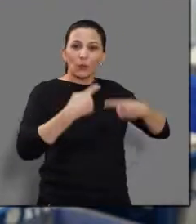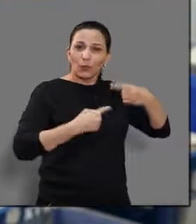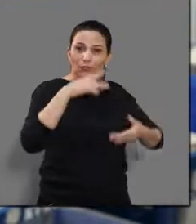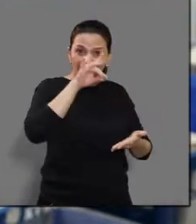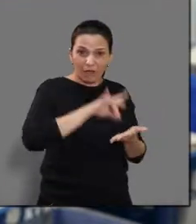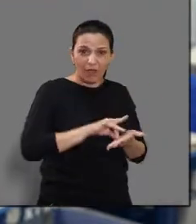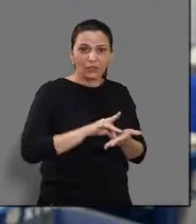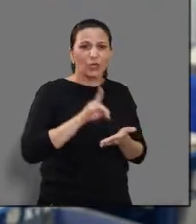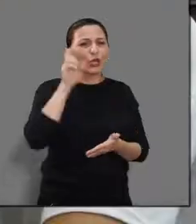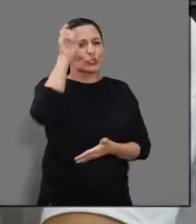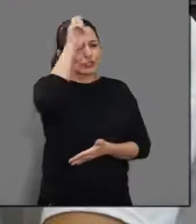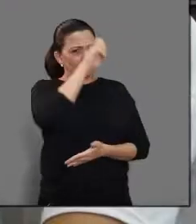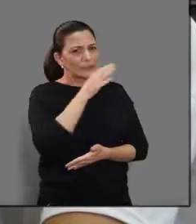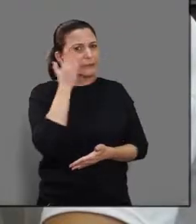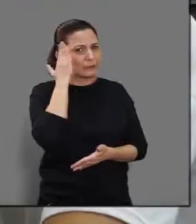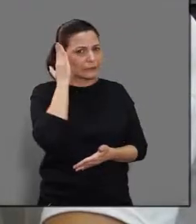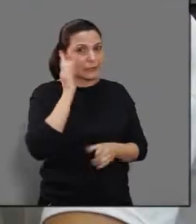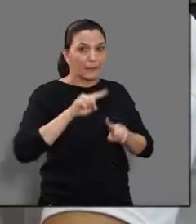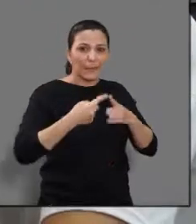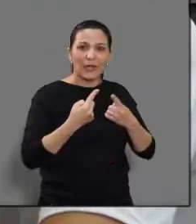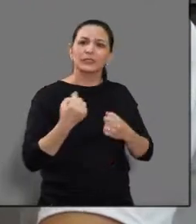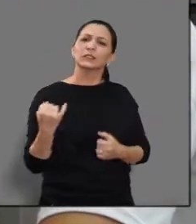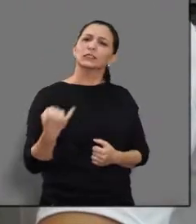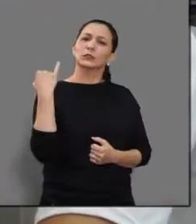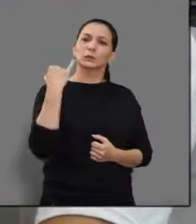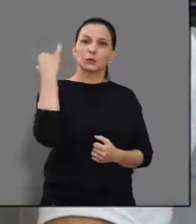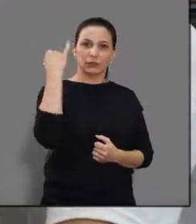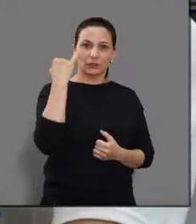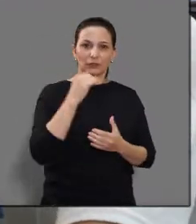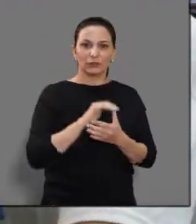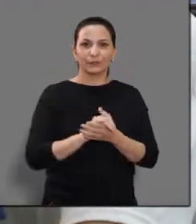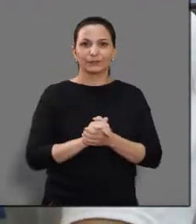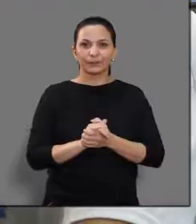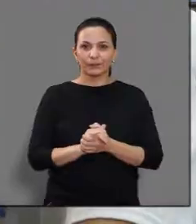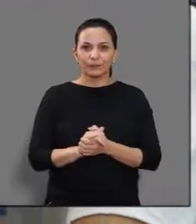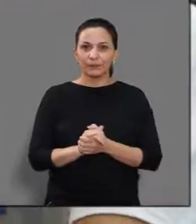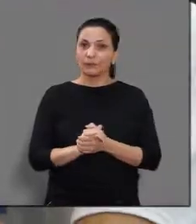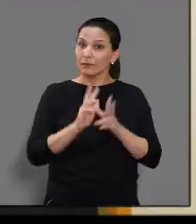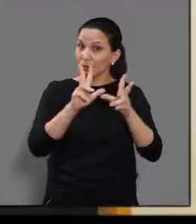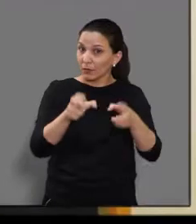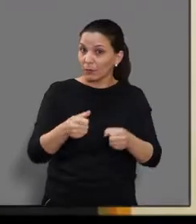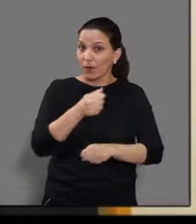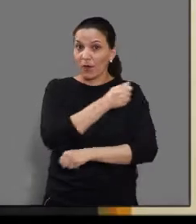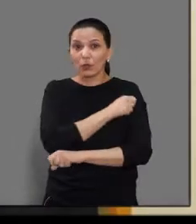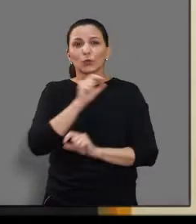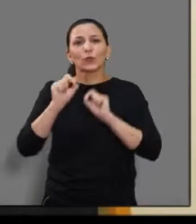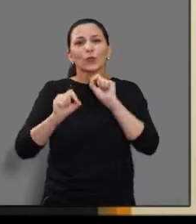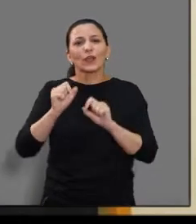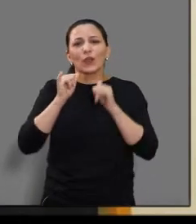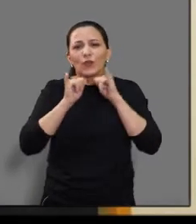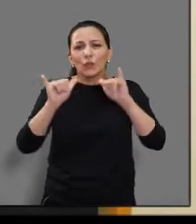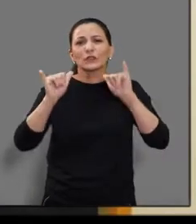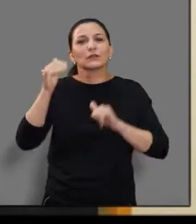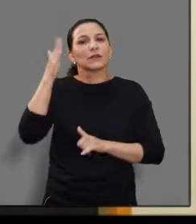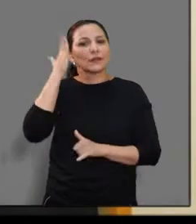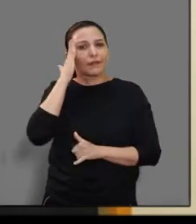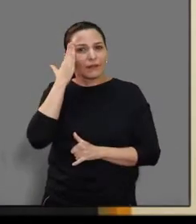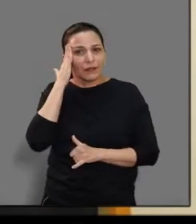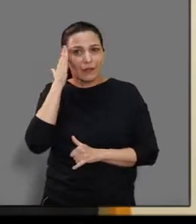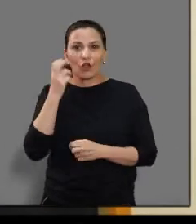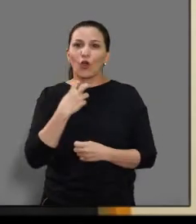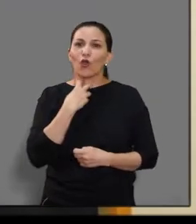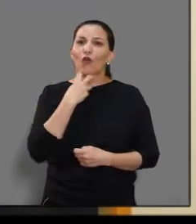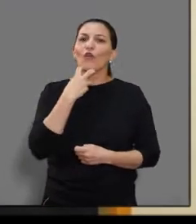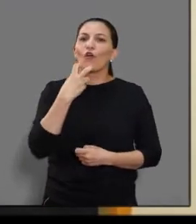uma coisa muito importante. Deu para perceber que eles entenderam a mensagem e agora sabem que tem voz para apontar as